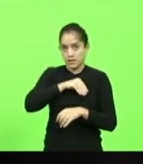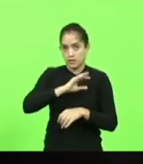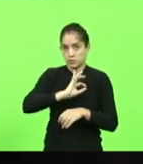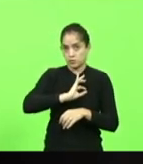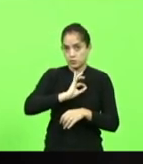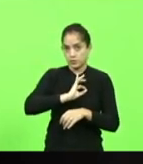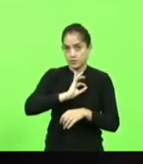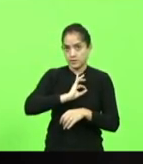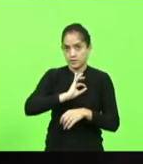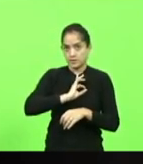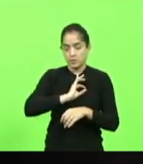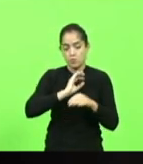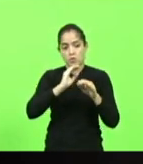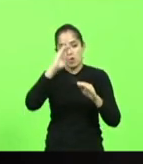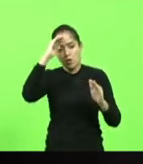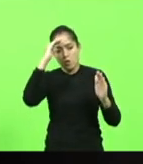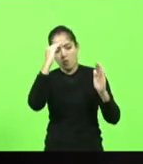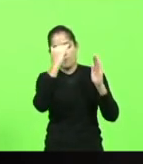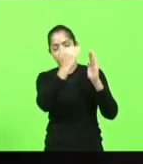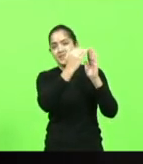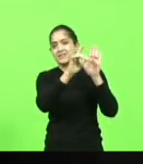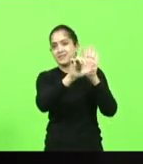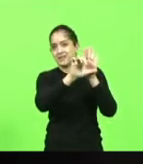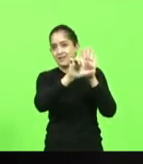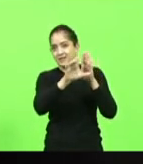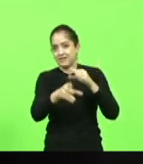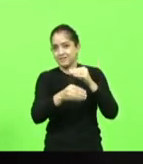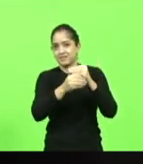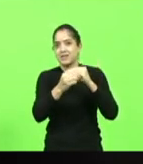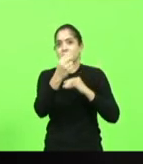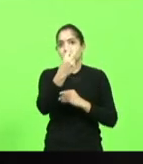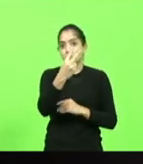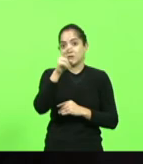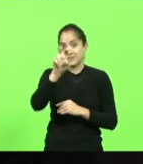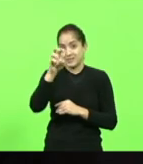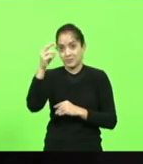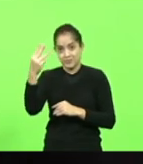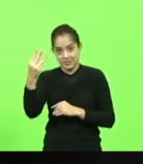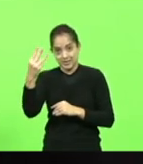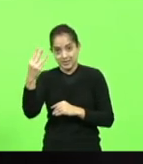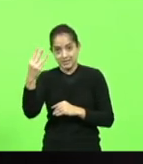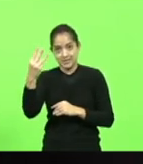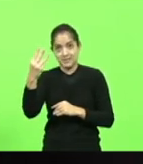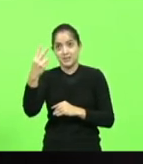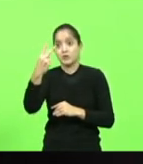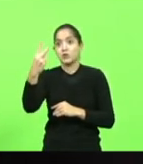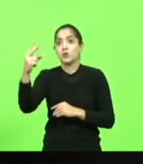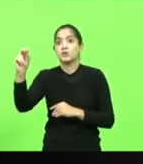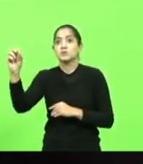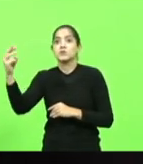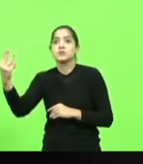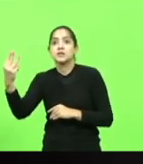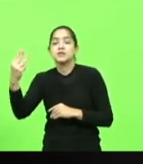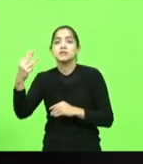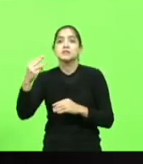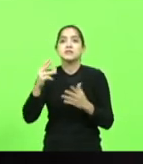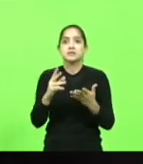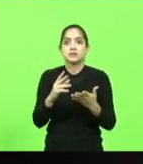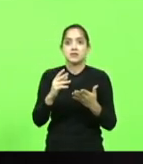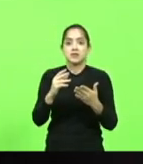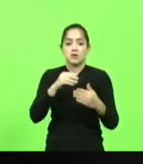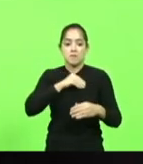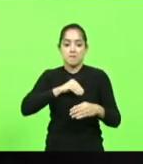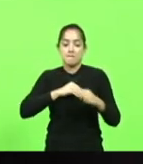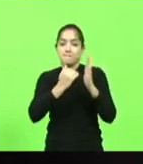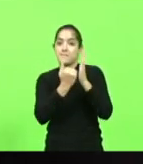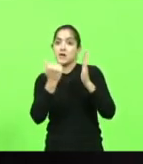obedecendo a lei complementar 253 2003 que fala que a diferença entre o maior salário e